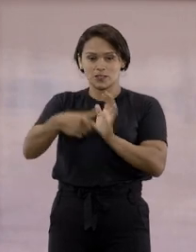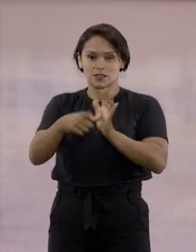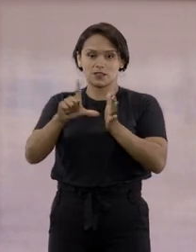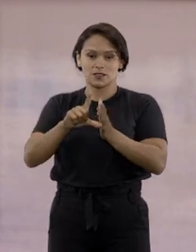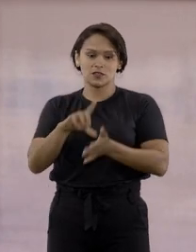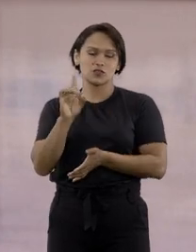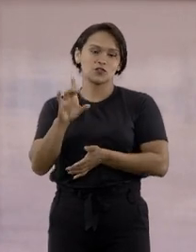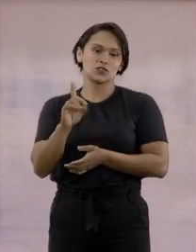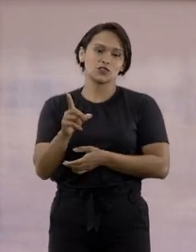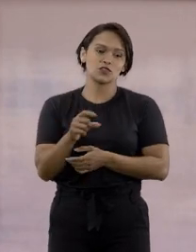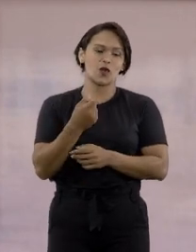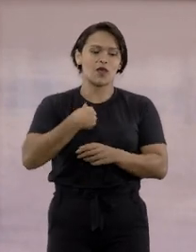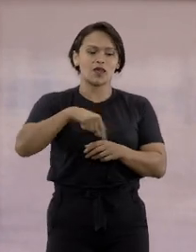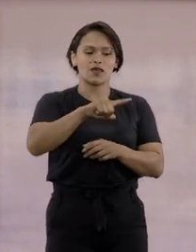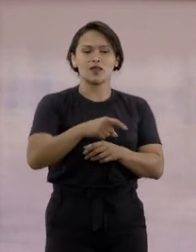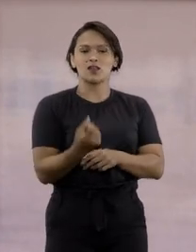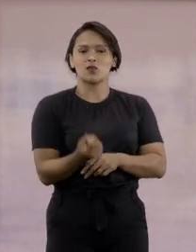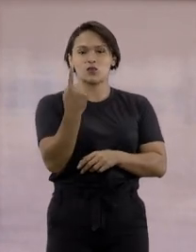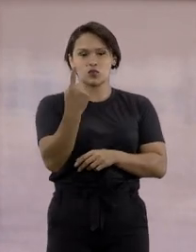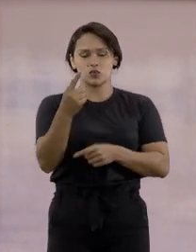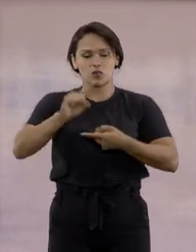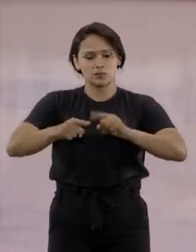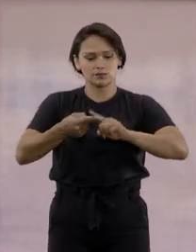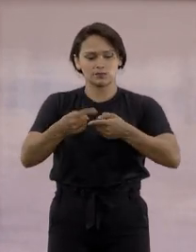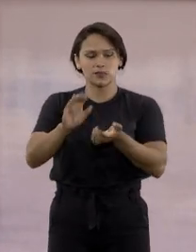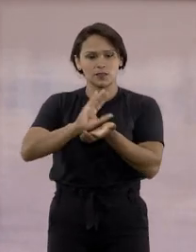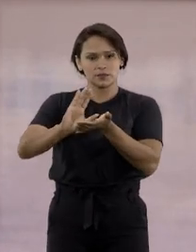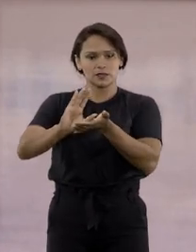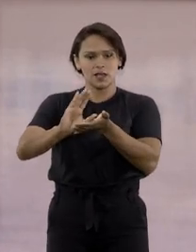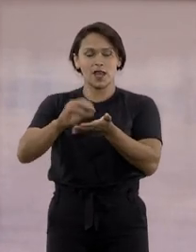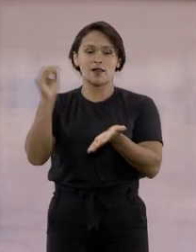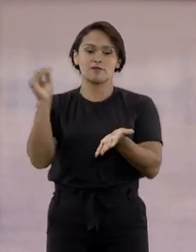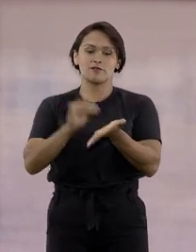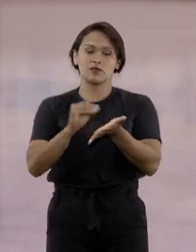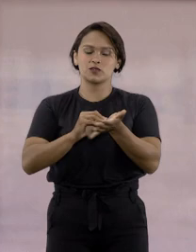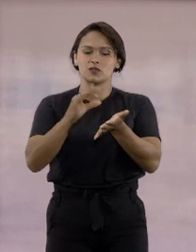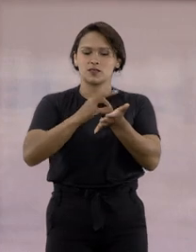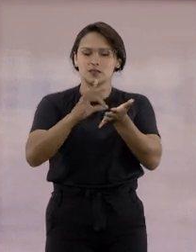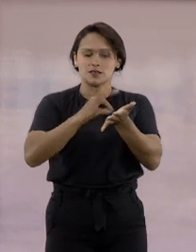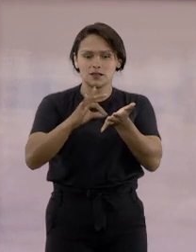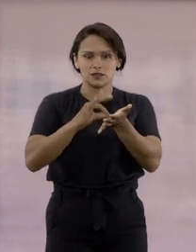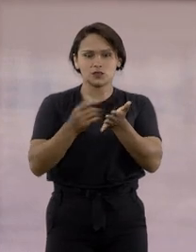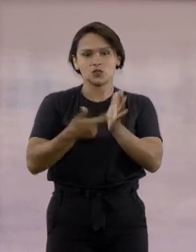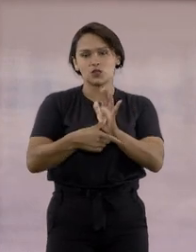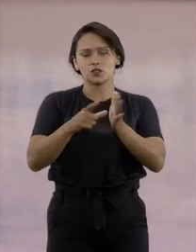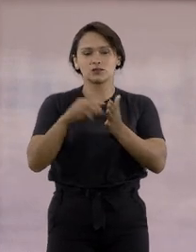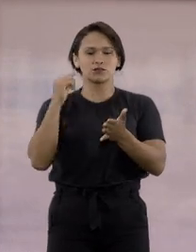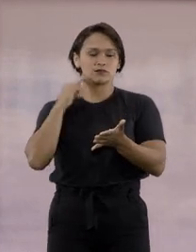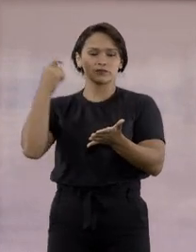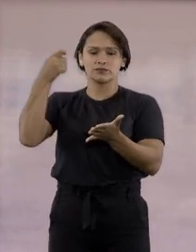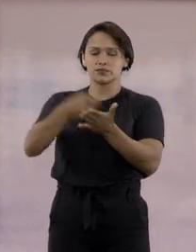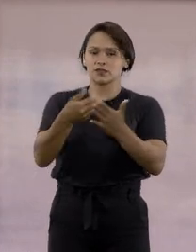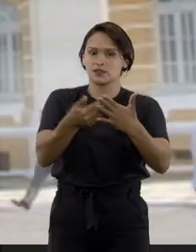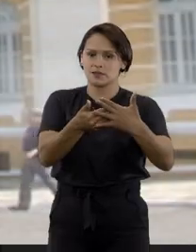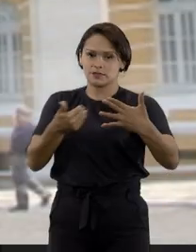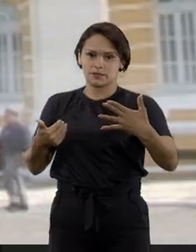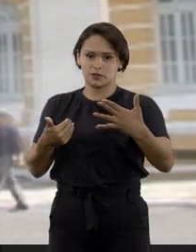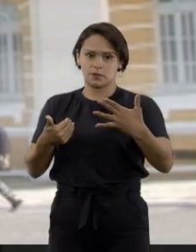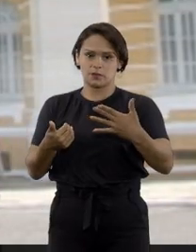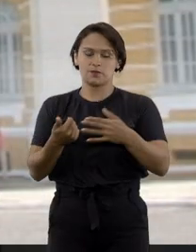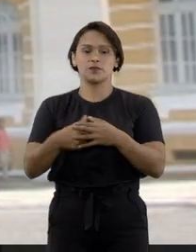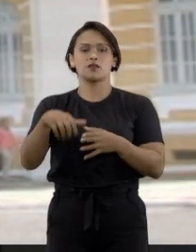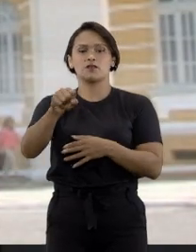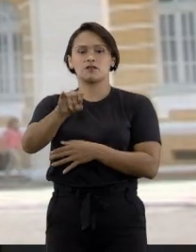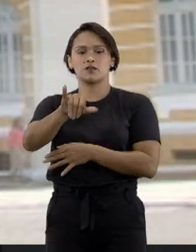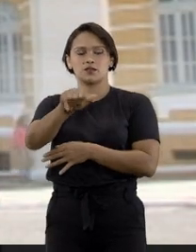qual somente ele era apontado como beneficiário. Por falta de assinatura do tabelião, o juiz julgou improcedente o pedido da irmã. O